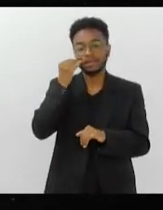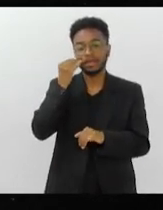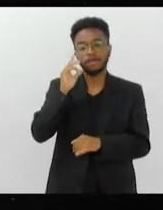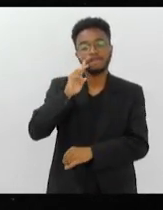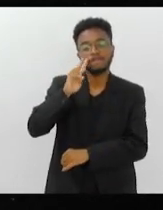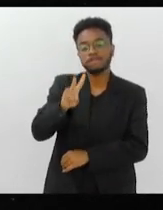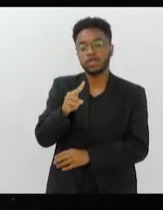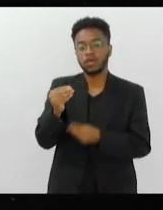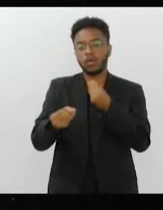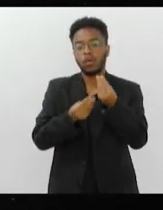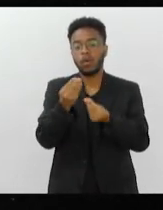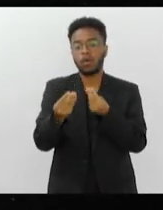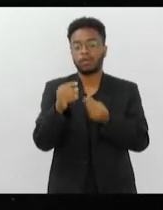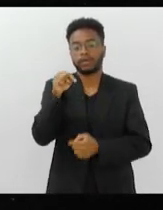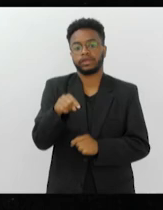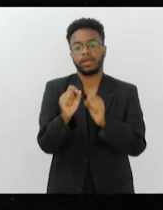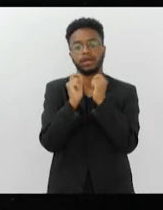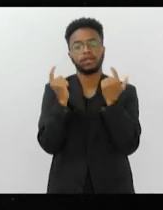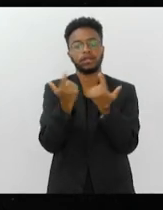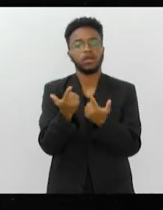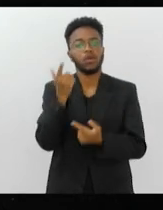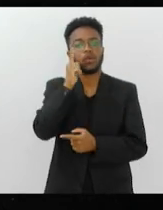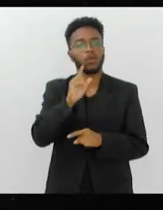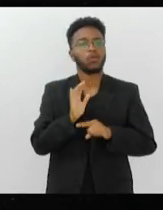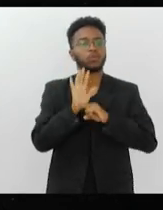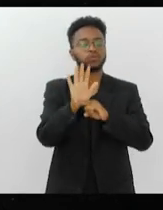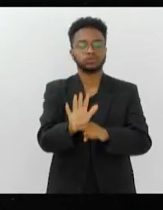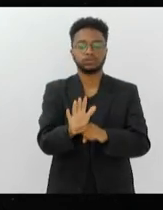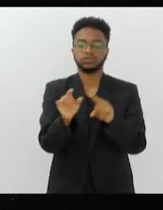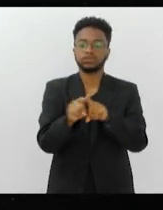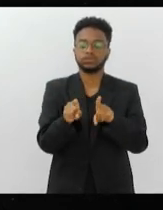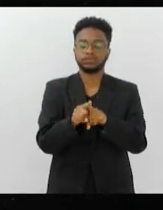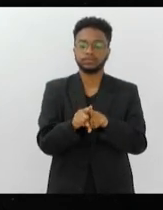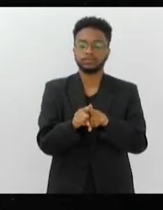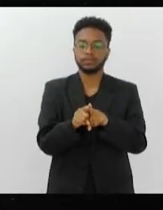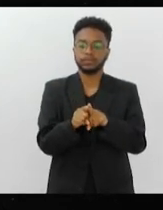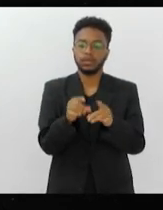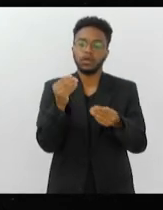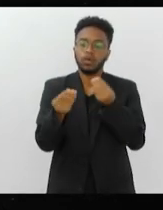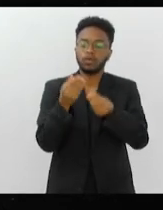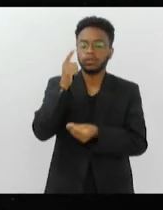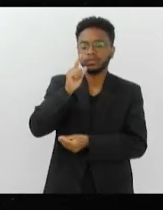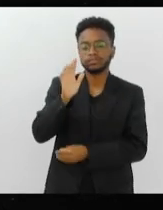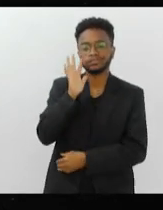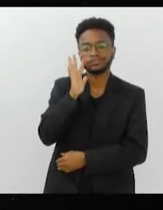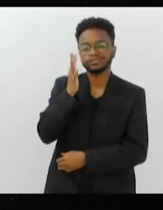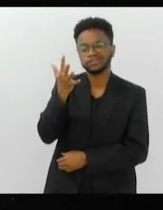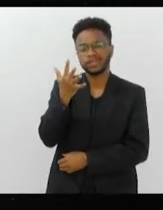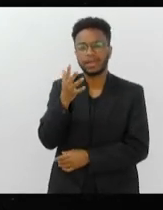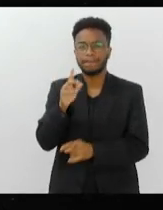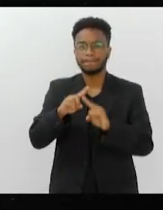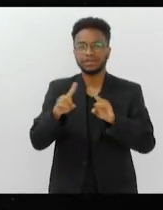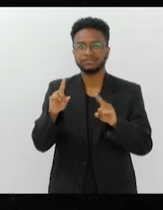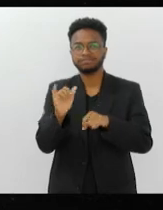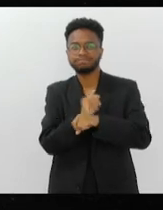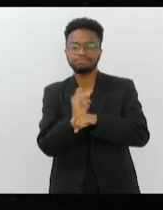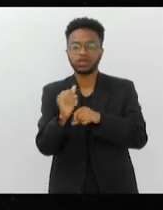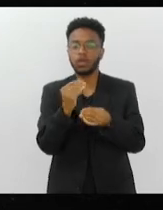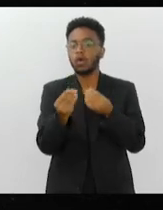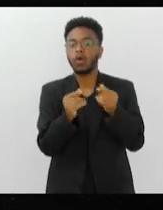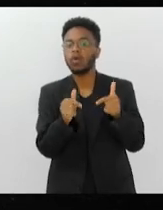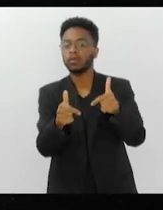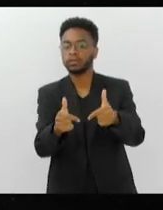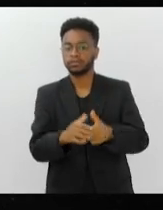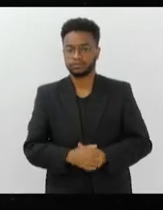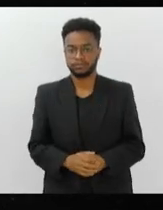que o parlamento pode ajudar no sentido de, não é resolver, encontrar uma saída no fim do túnel, qual é a luz do fim do